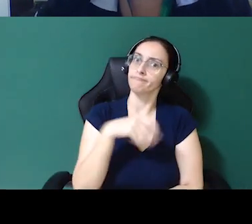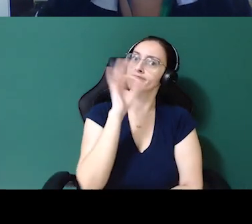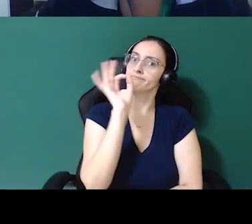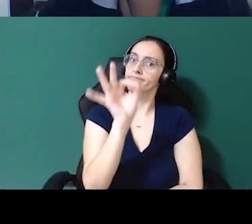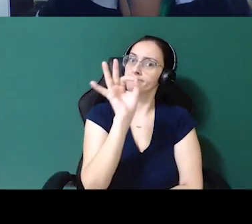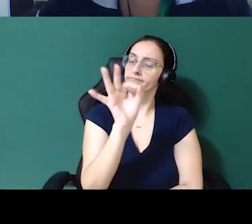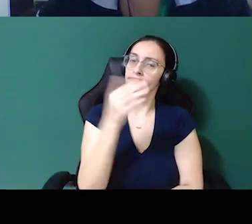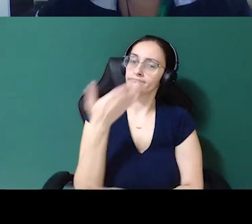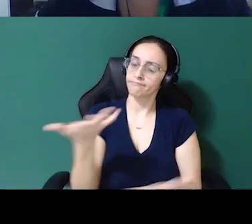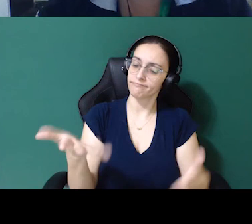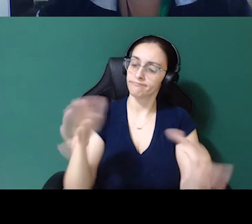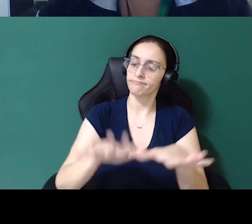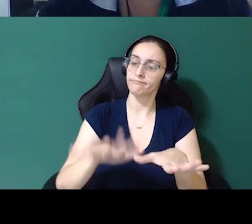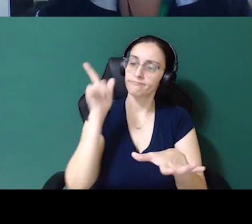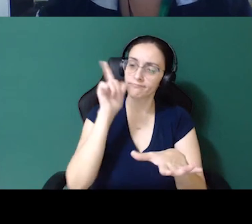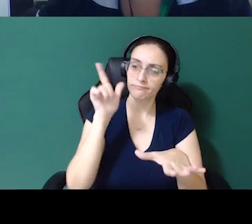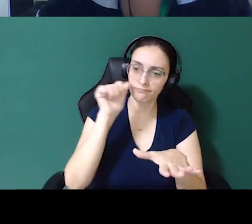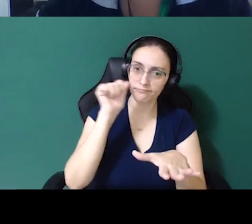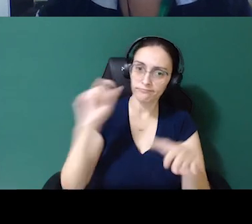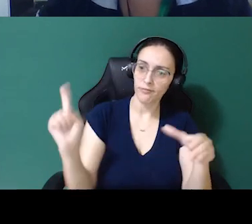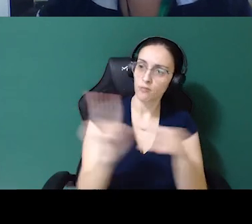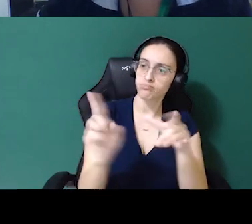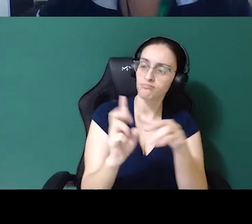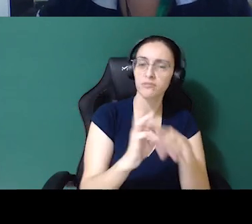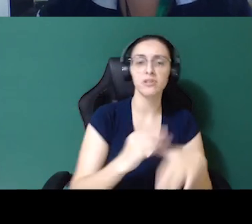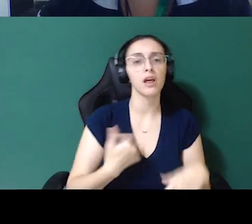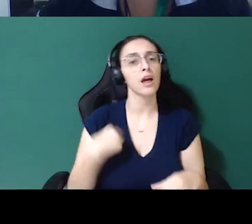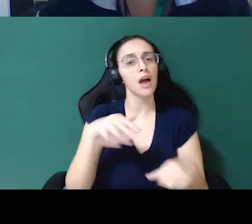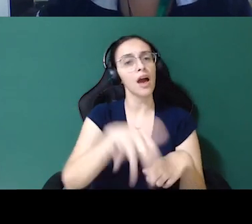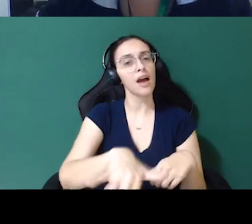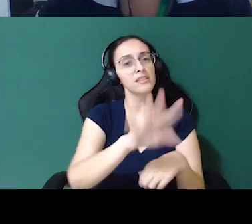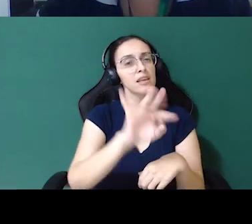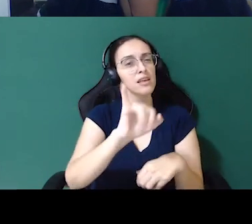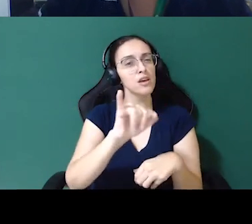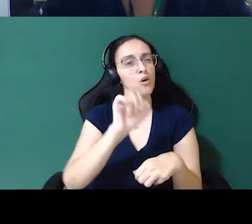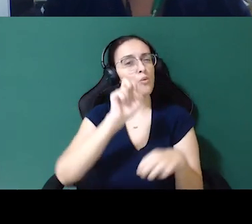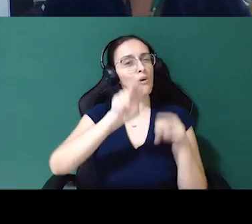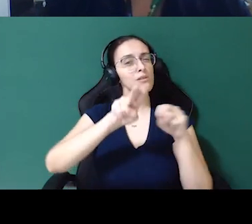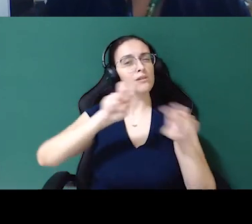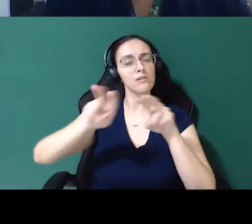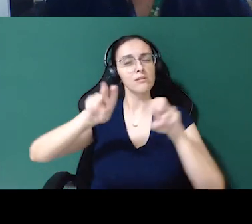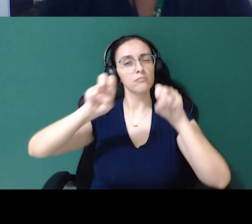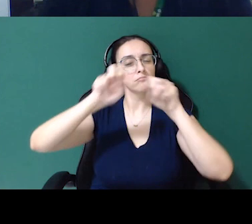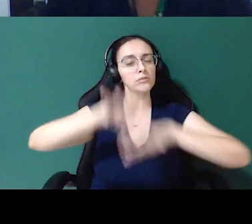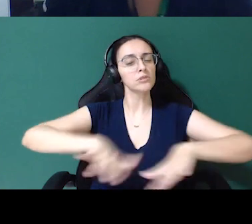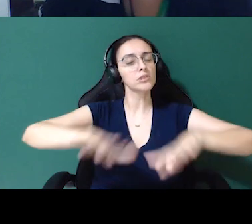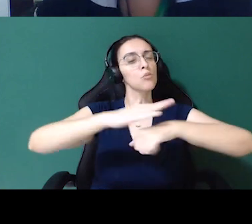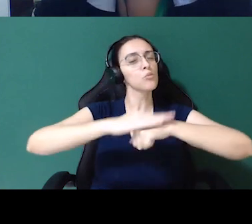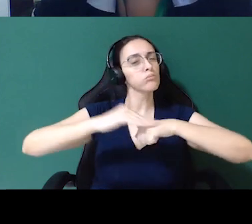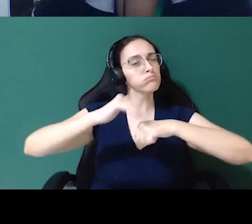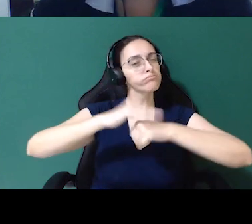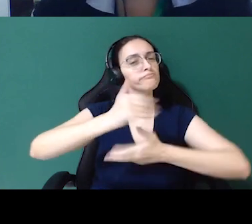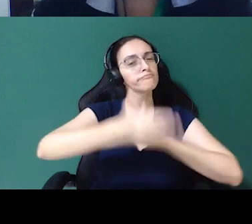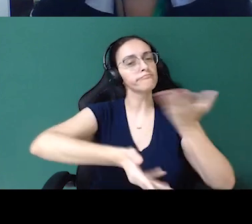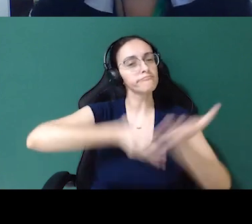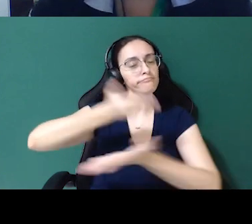essa inclusão das mulheres na TI, e esse olhar cuidadoso e reflexivo de cada um de nós e das